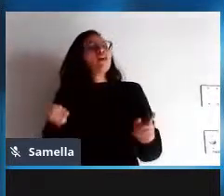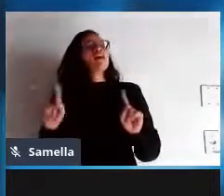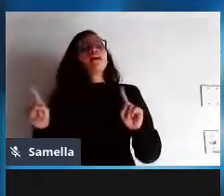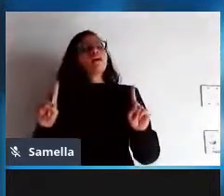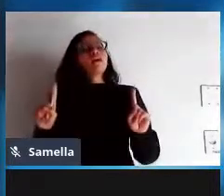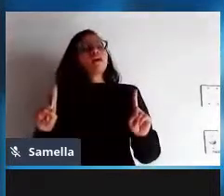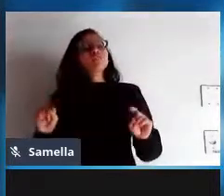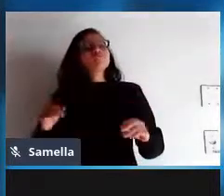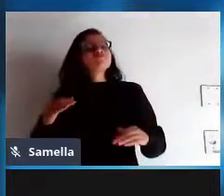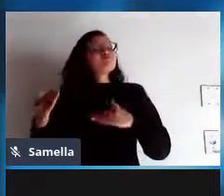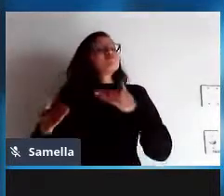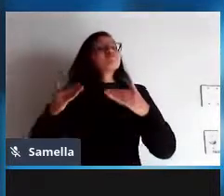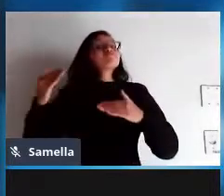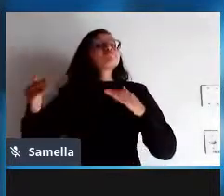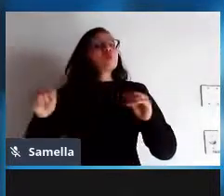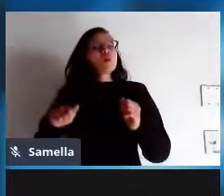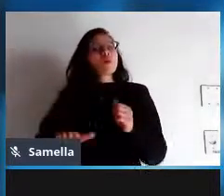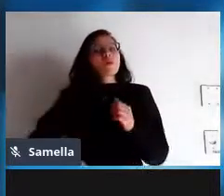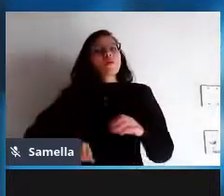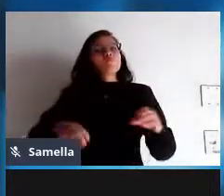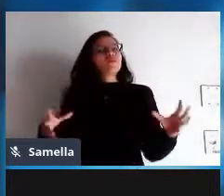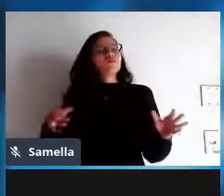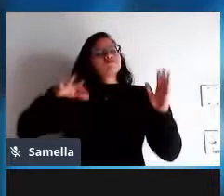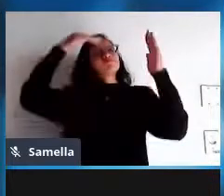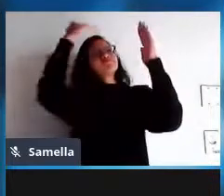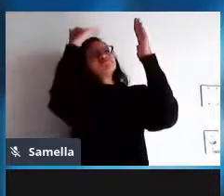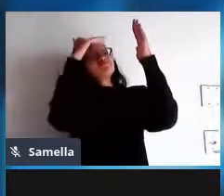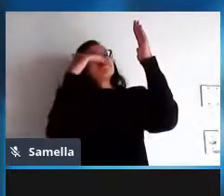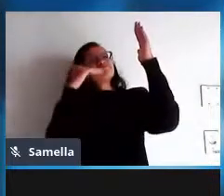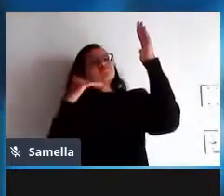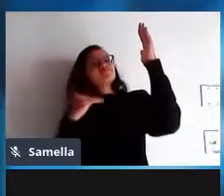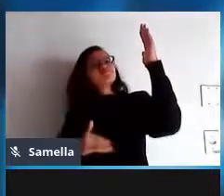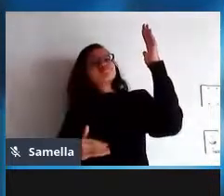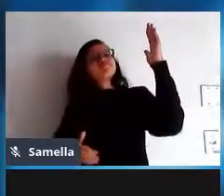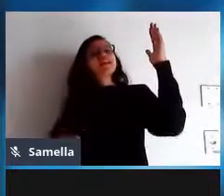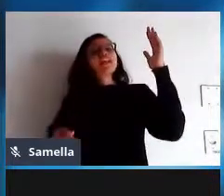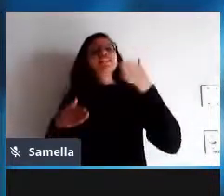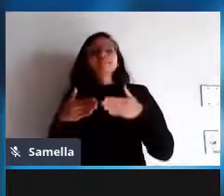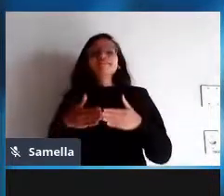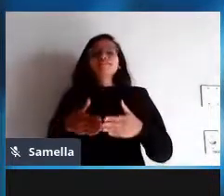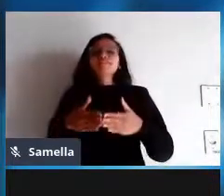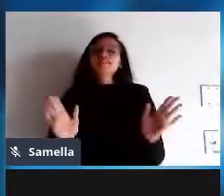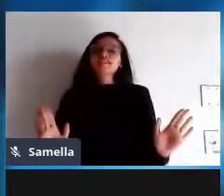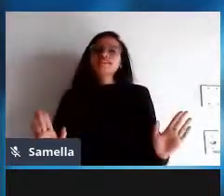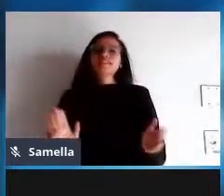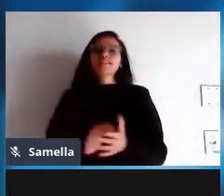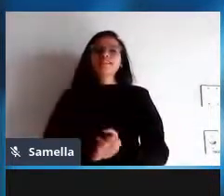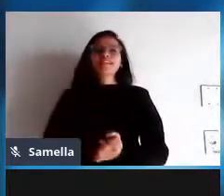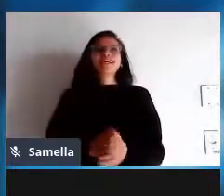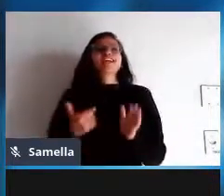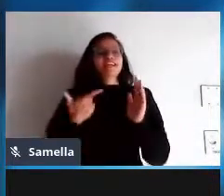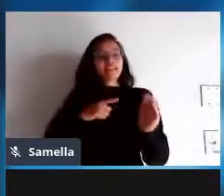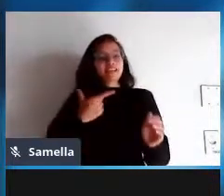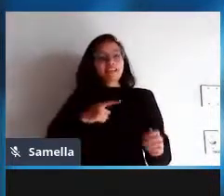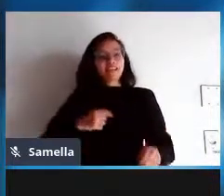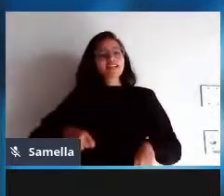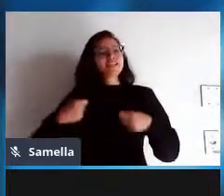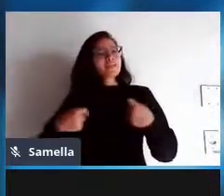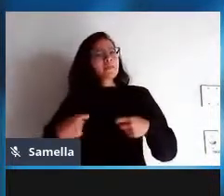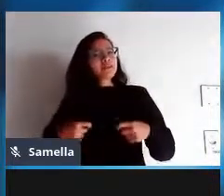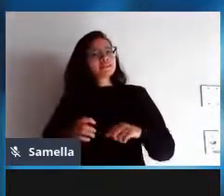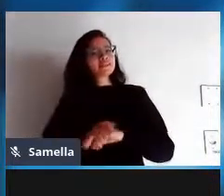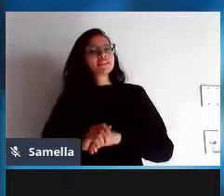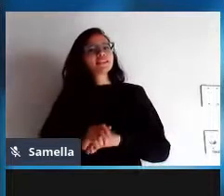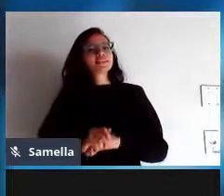consideradas livres inclusive existe uma lista né delas aí atualmente reconhecidas e a gente sabe que